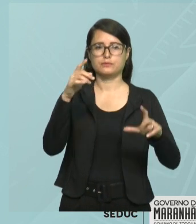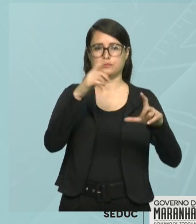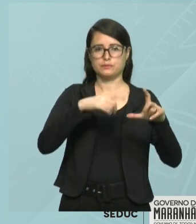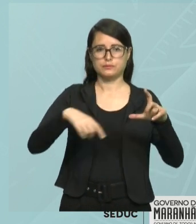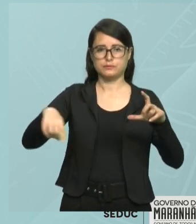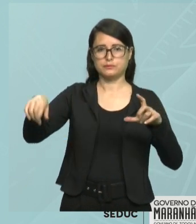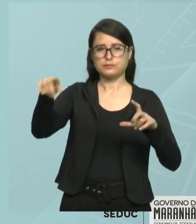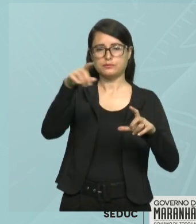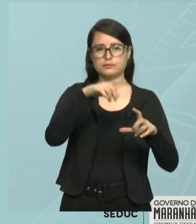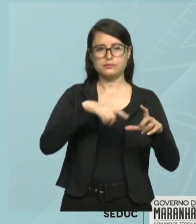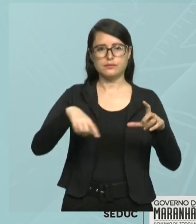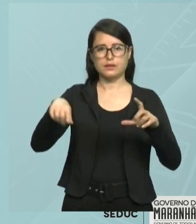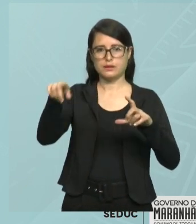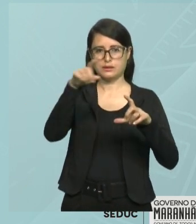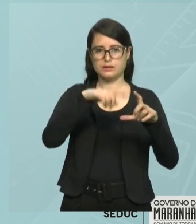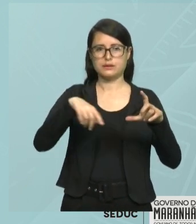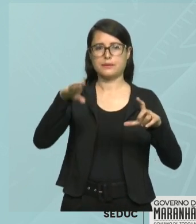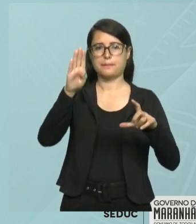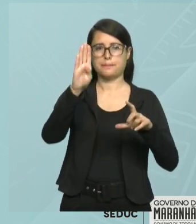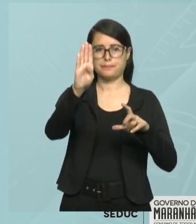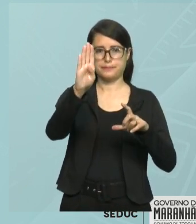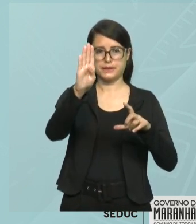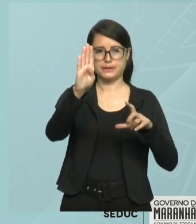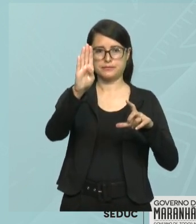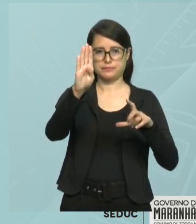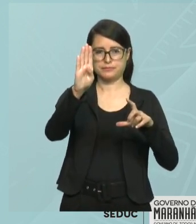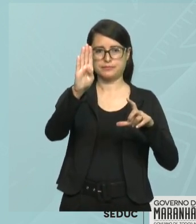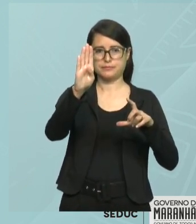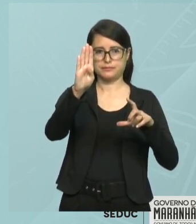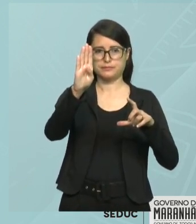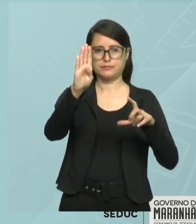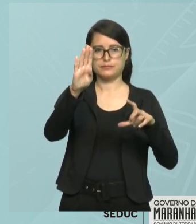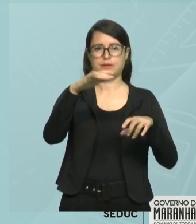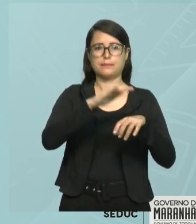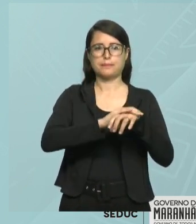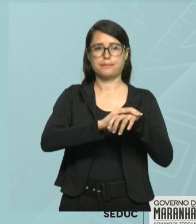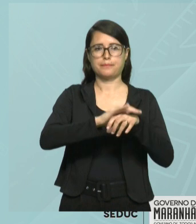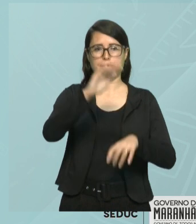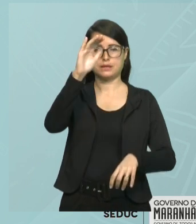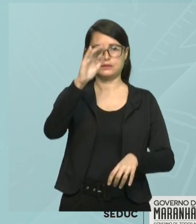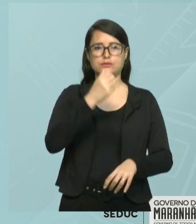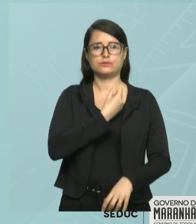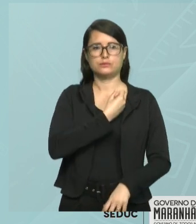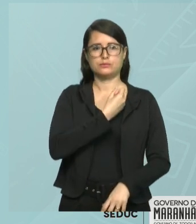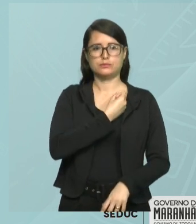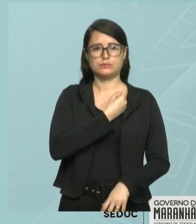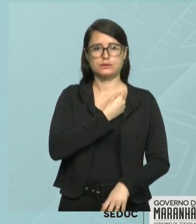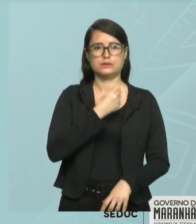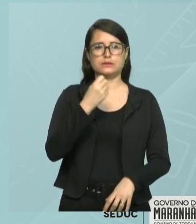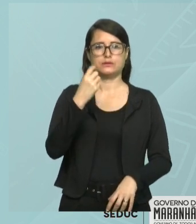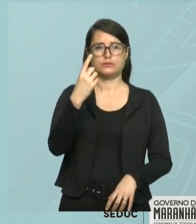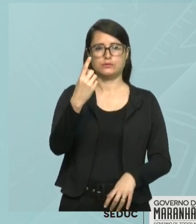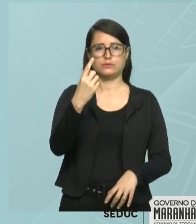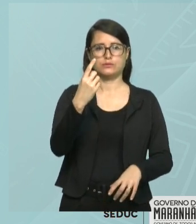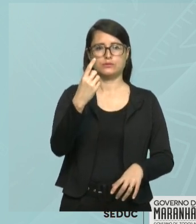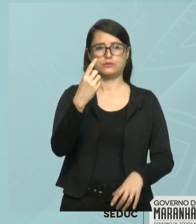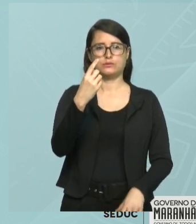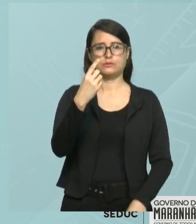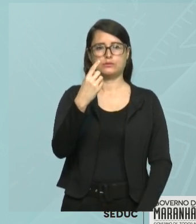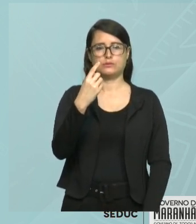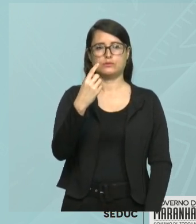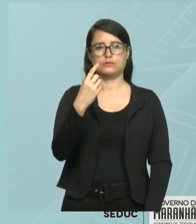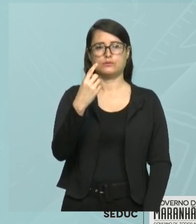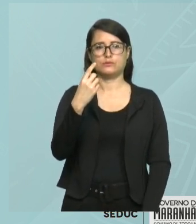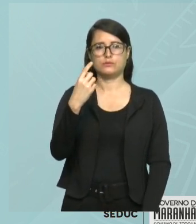diagrama de Venn. eu tenho o conjunto B, que é um conjunto que possui mais elementos. Quem são esses elementos? Um, dois, três,